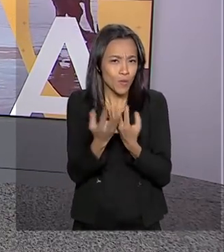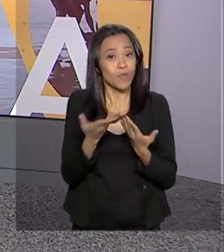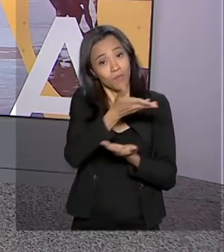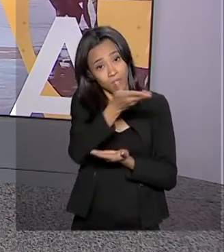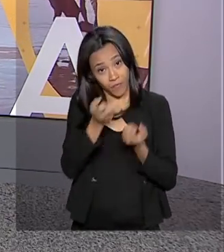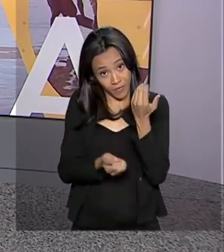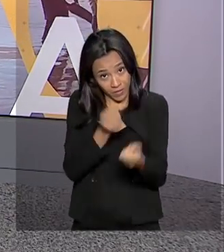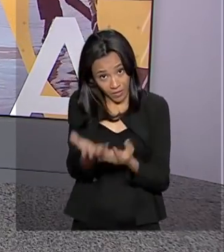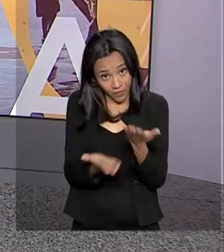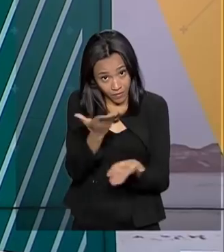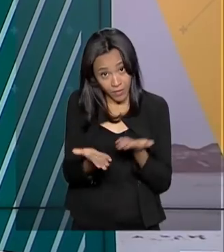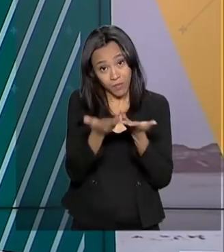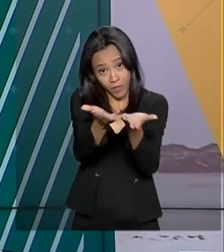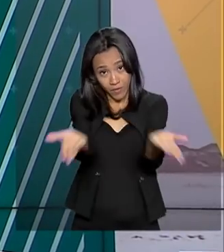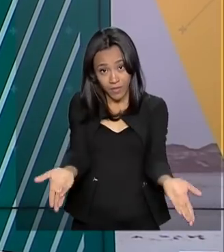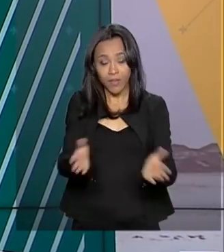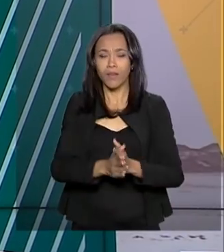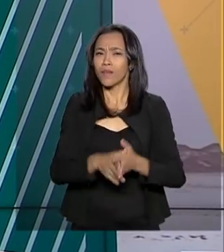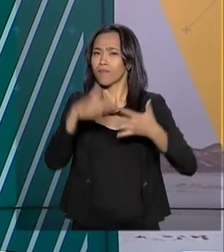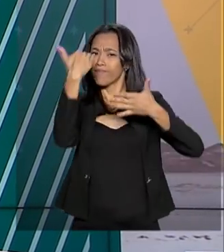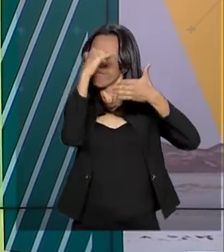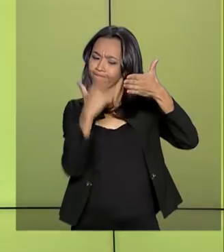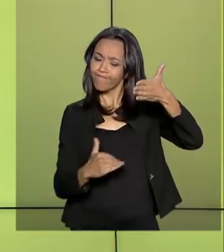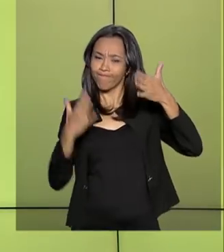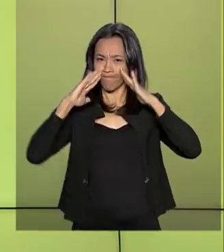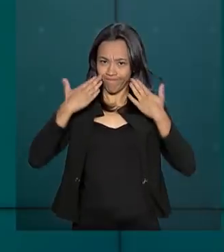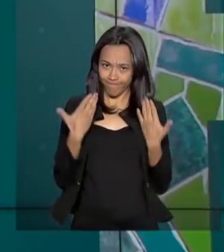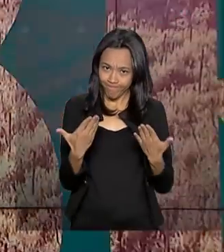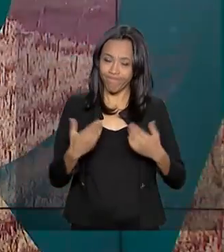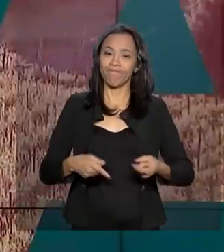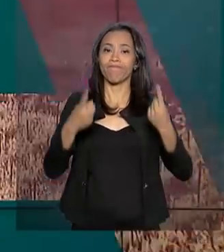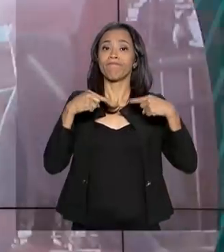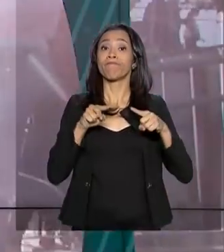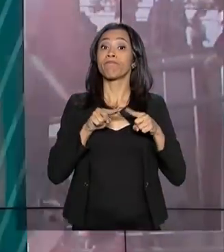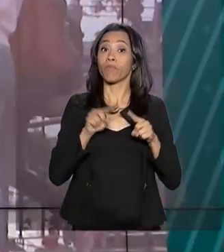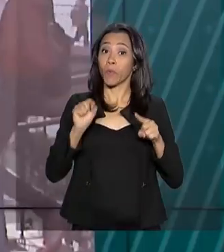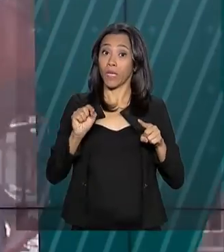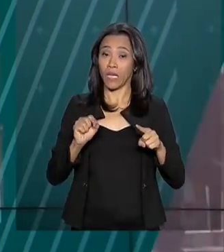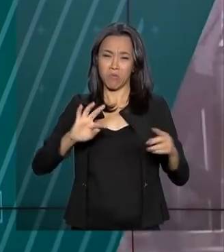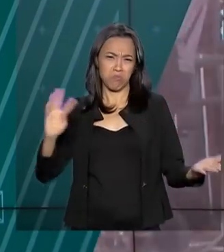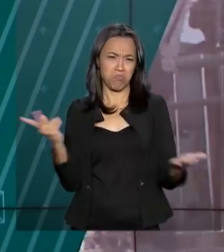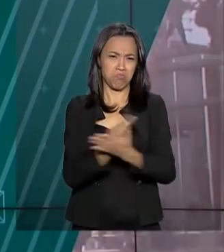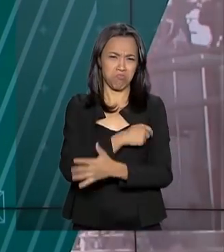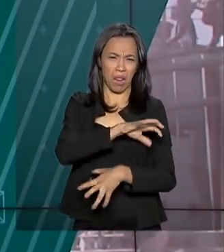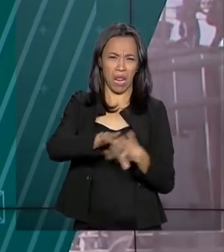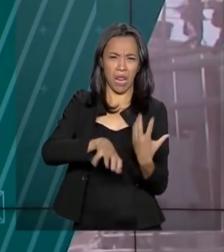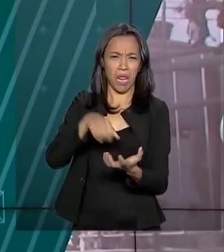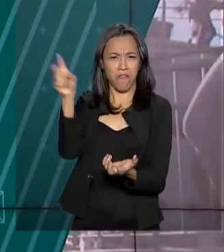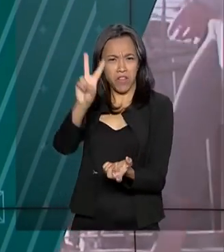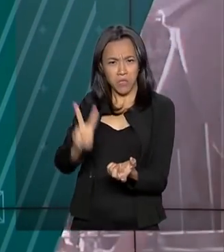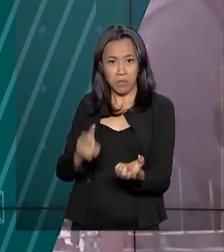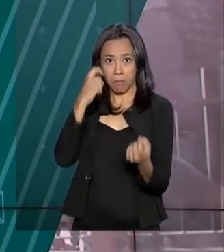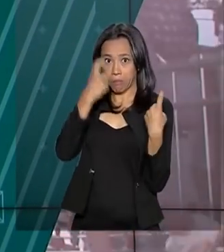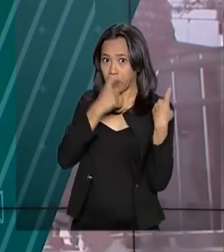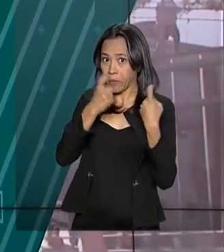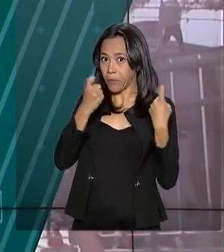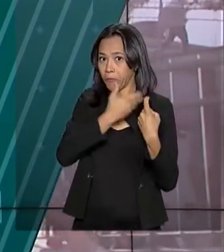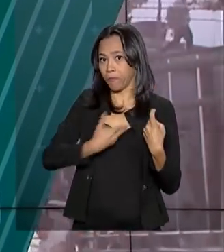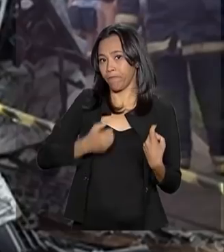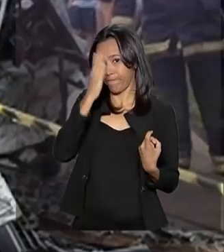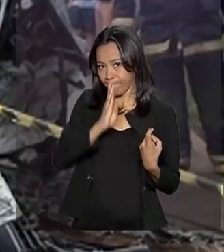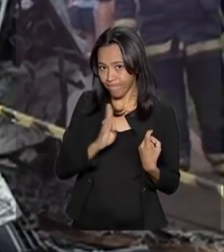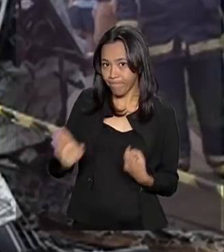serviço para você. Confira os destaques desta edição. Efeitos da crise na Venezuela preocupam o governo brasileiro.